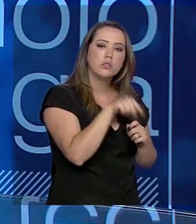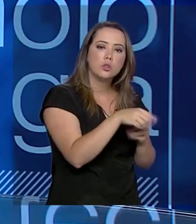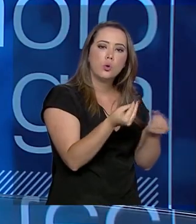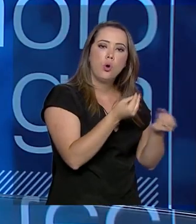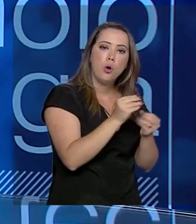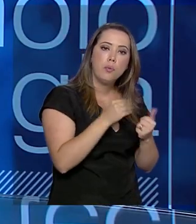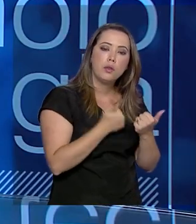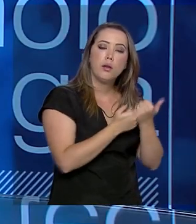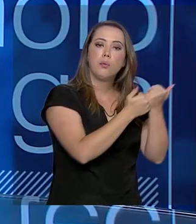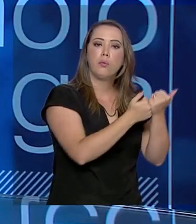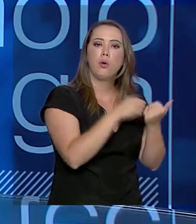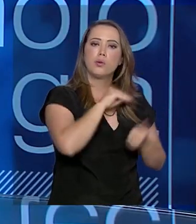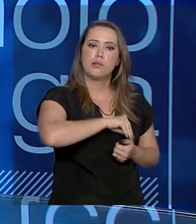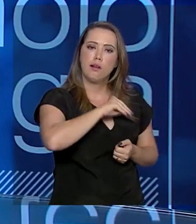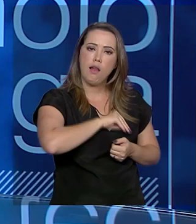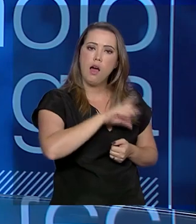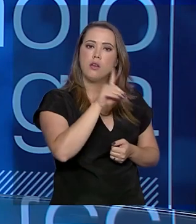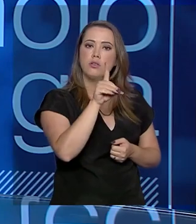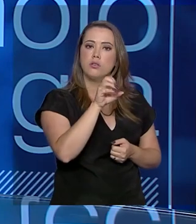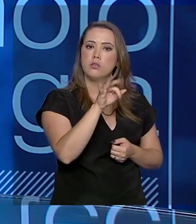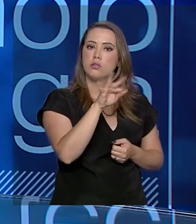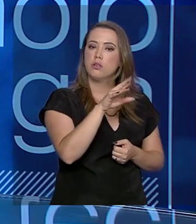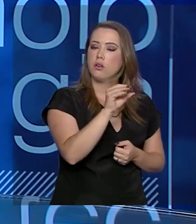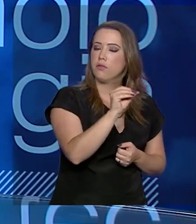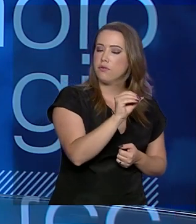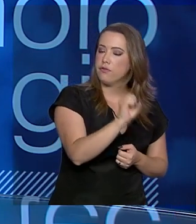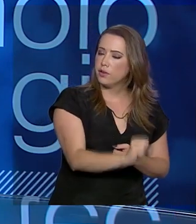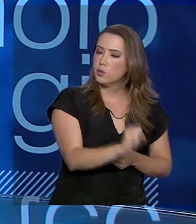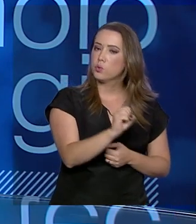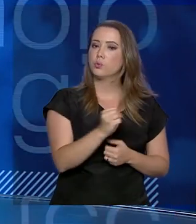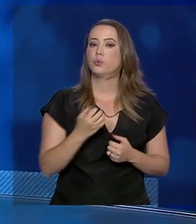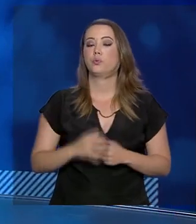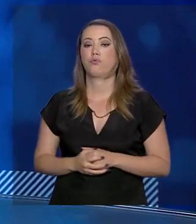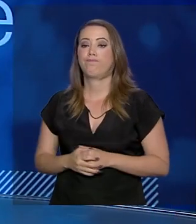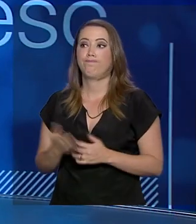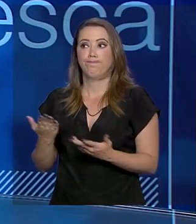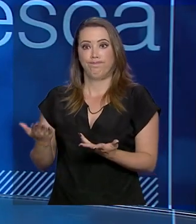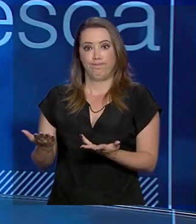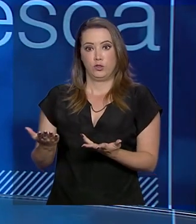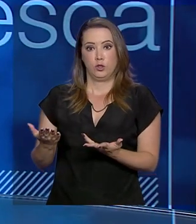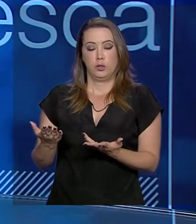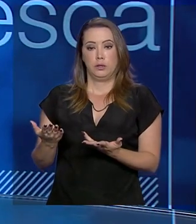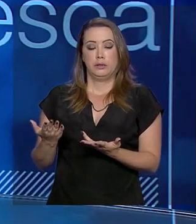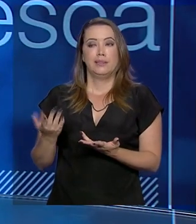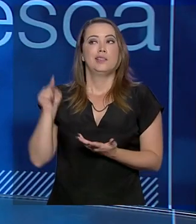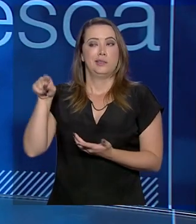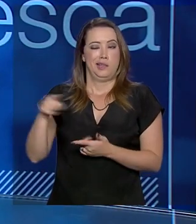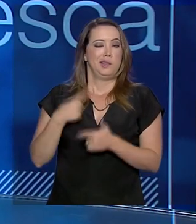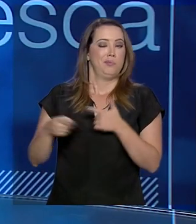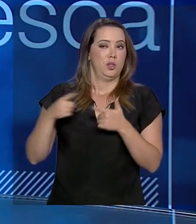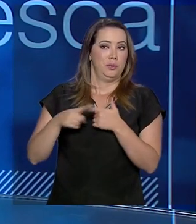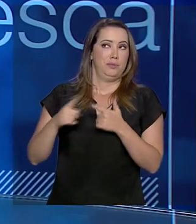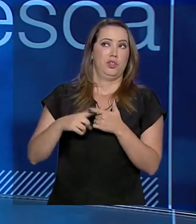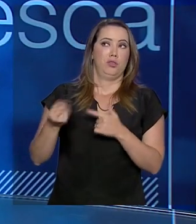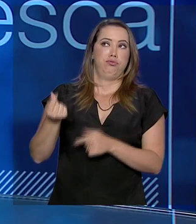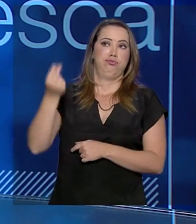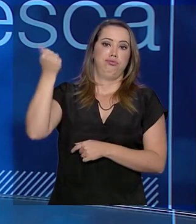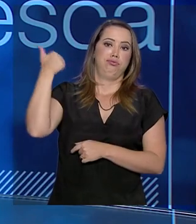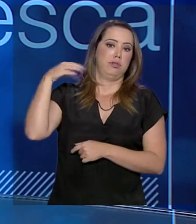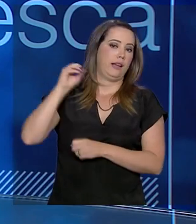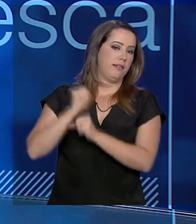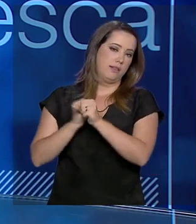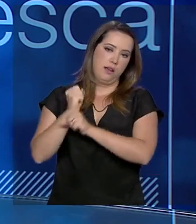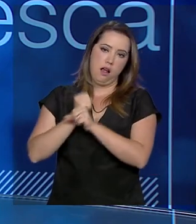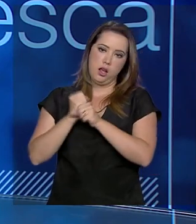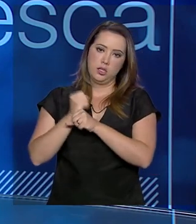Maravilha. Gabriela, esse é um assunto muito polêmico e é um problema de quase uma década no Brasil que nós estamos atacando